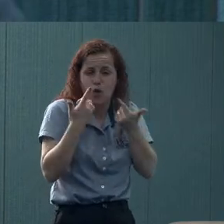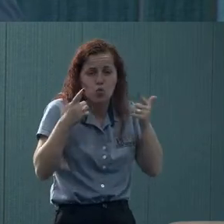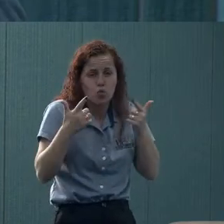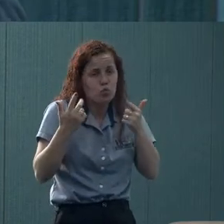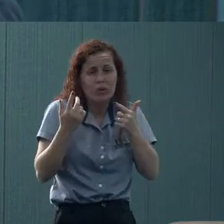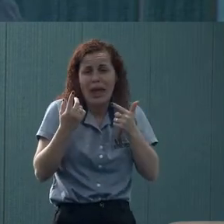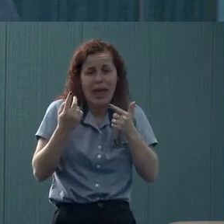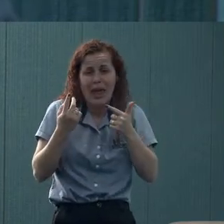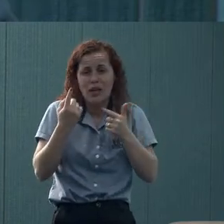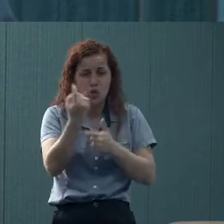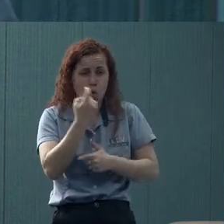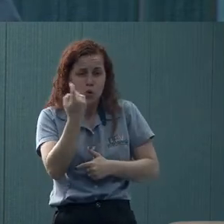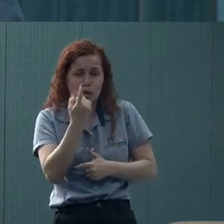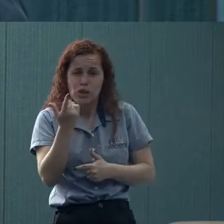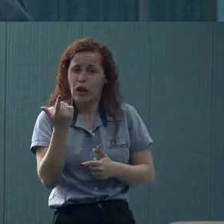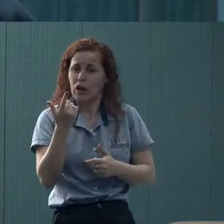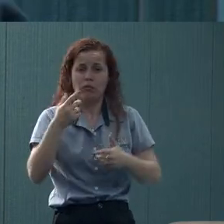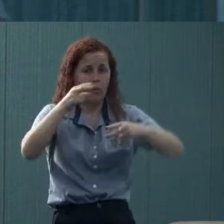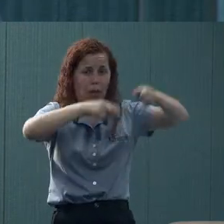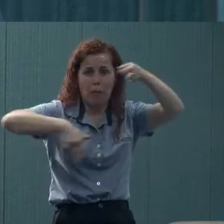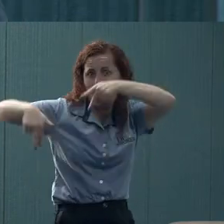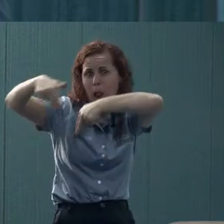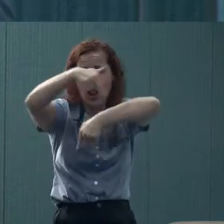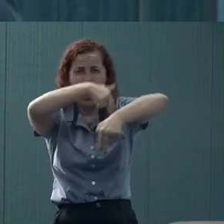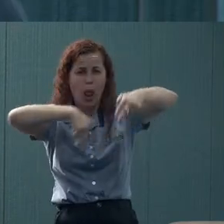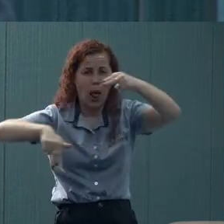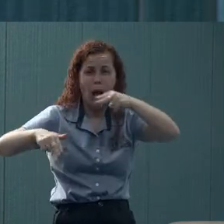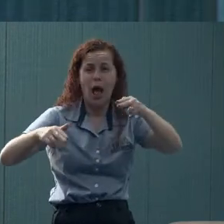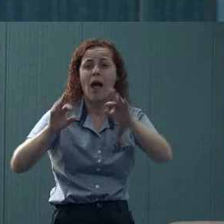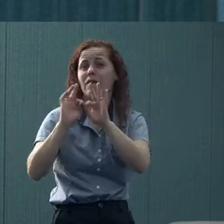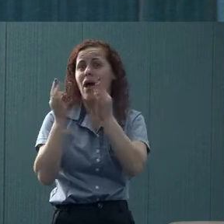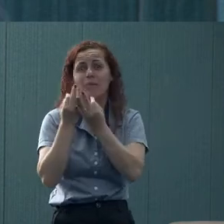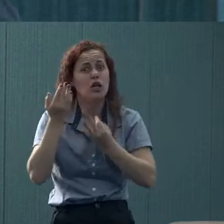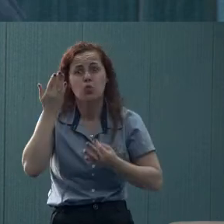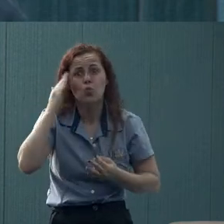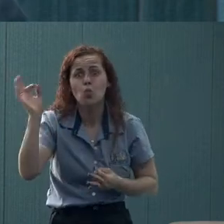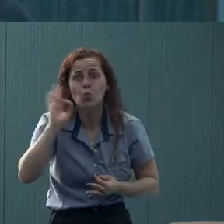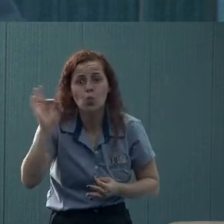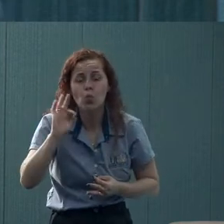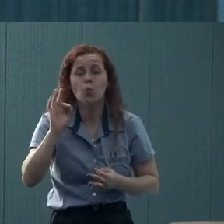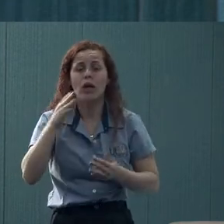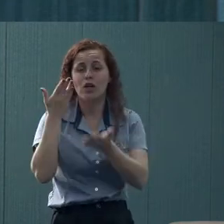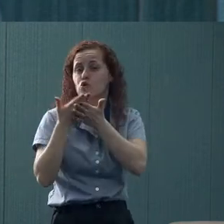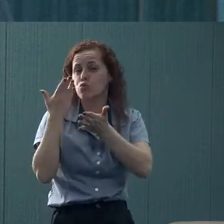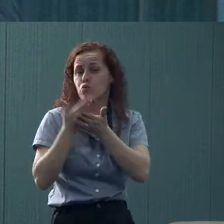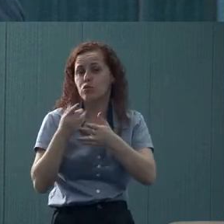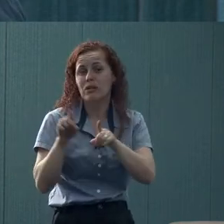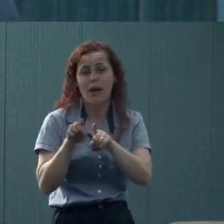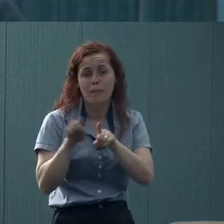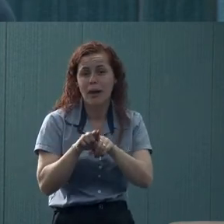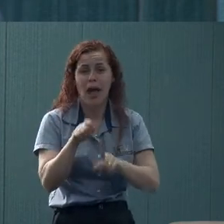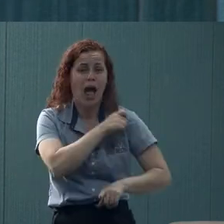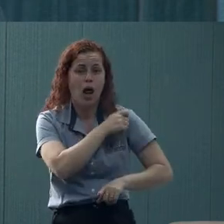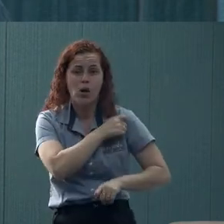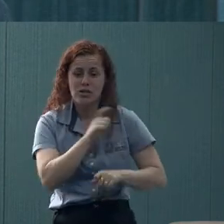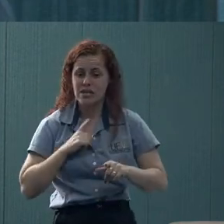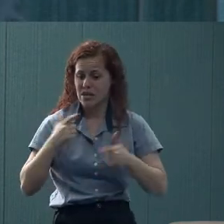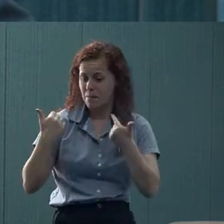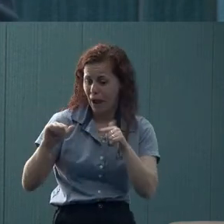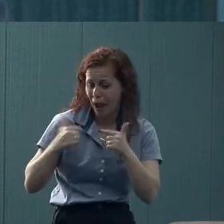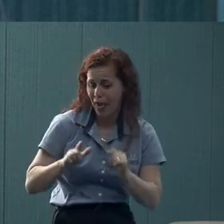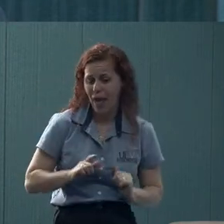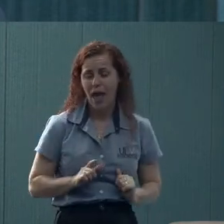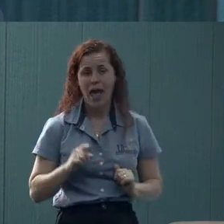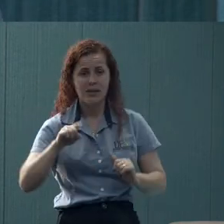privacidade, os pais muitas vezes não compreendiam que aquilo era estudo também, e forçavam muitas vezes o estudante, você tem que trabalhar,